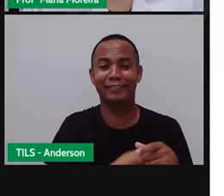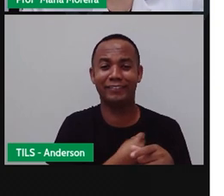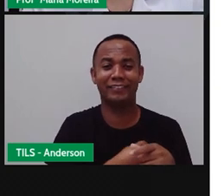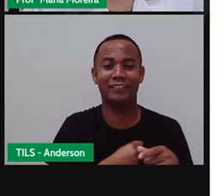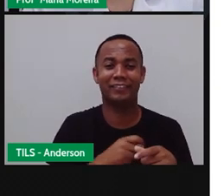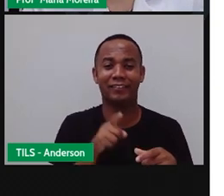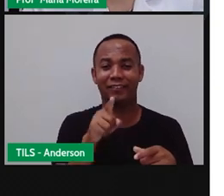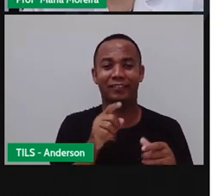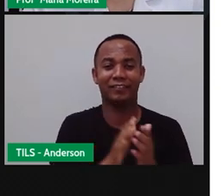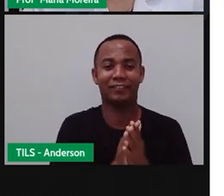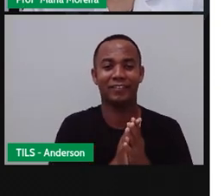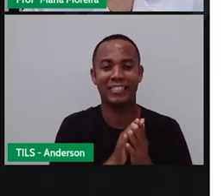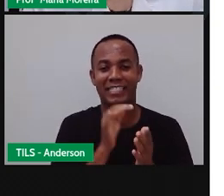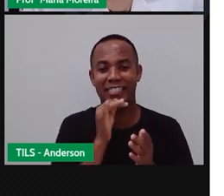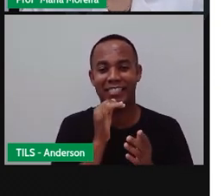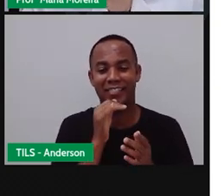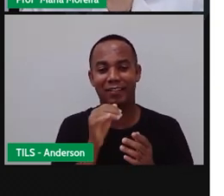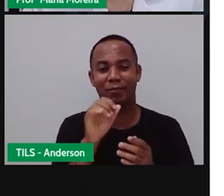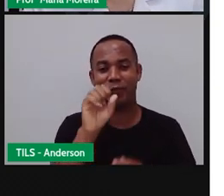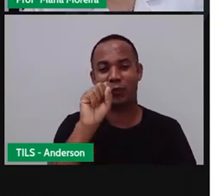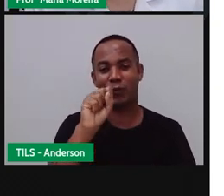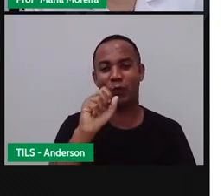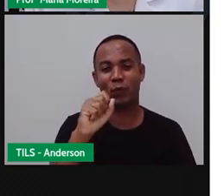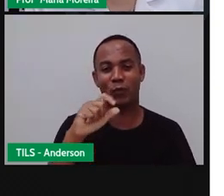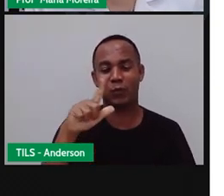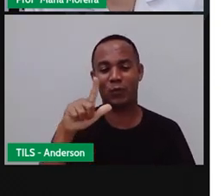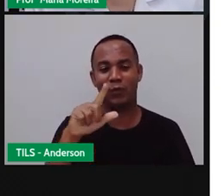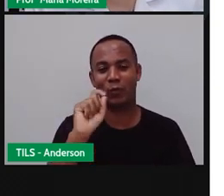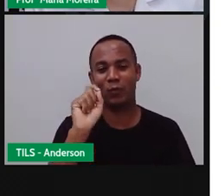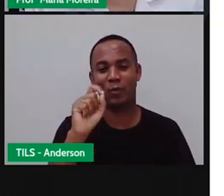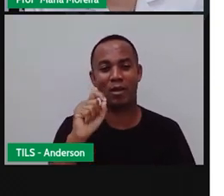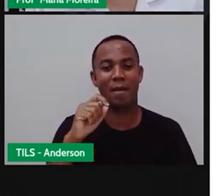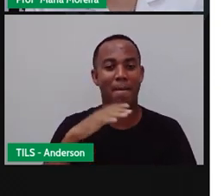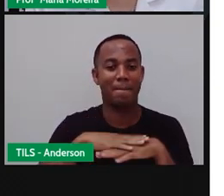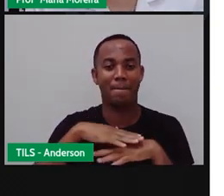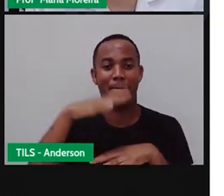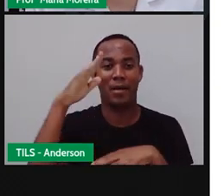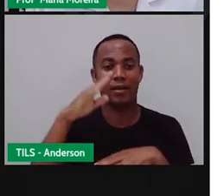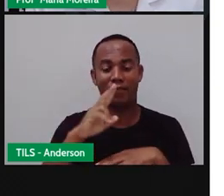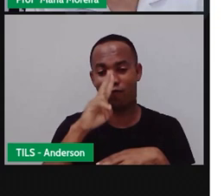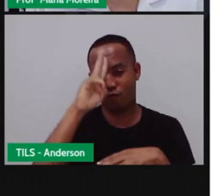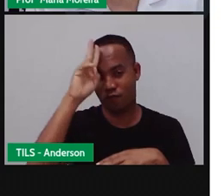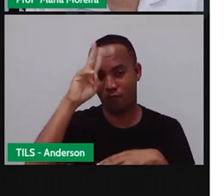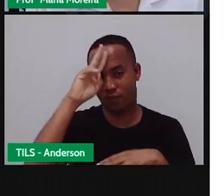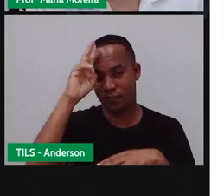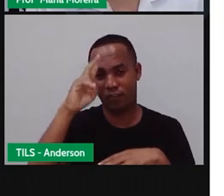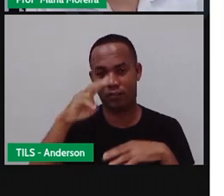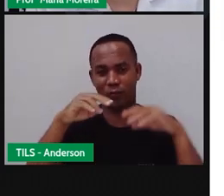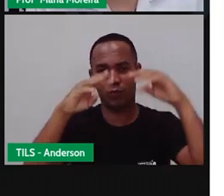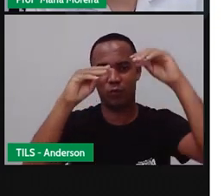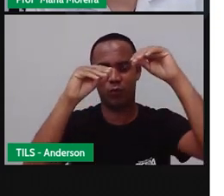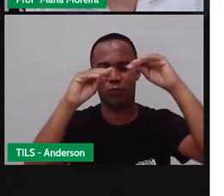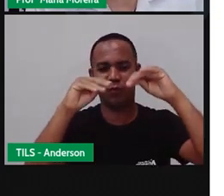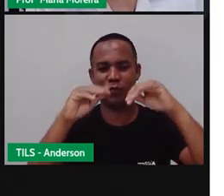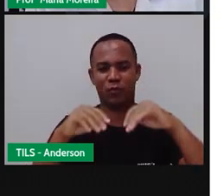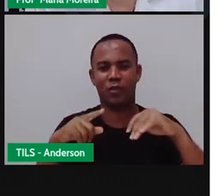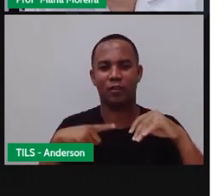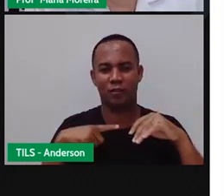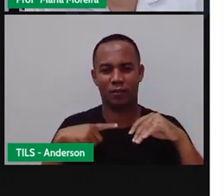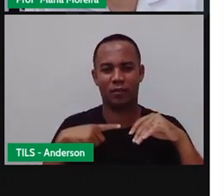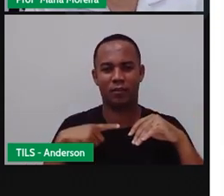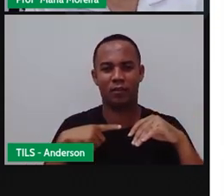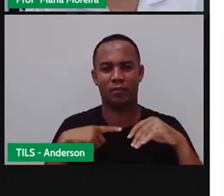Sul... Já botei para sua causa. O inverno é bem mais rigoroso e há locais em que a neve e as geadas ocorrem.